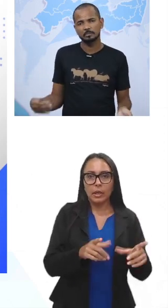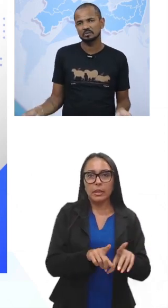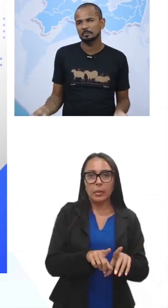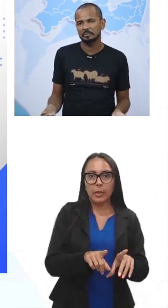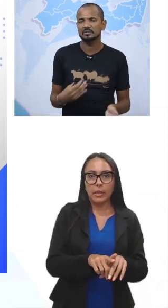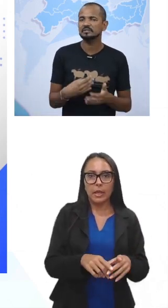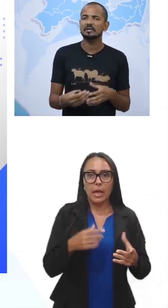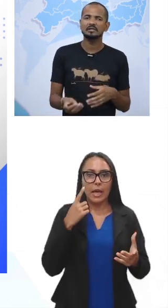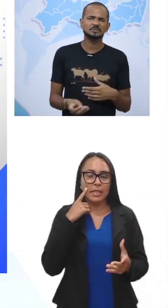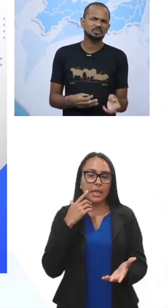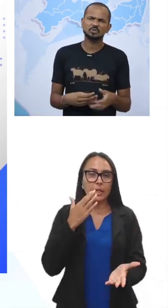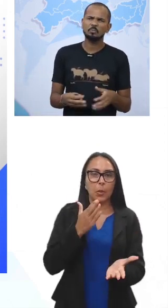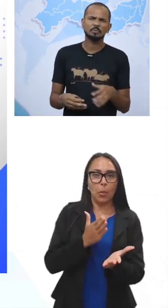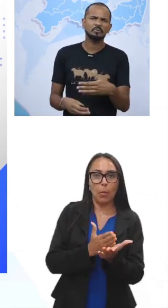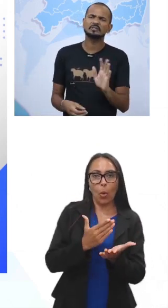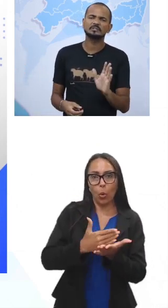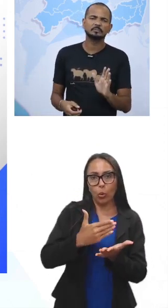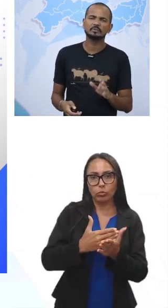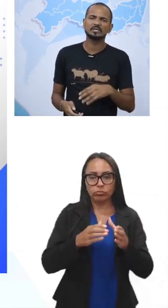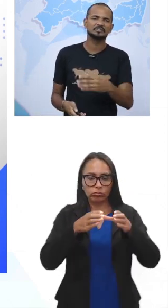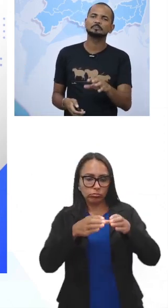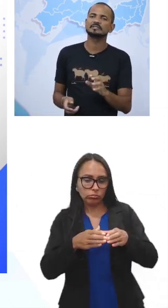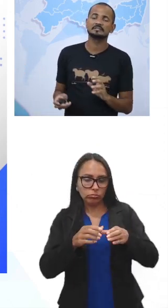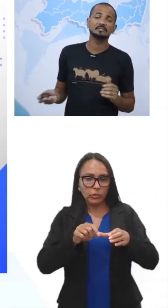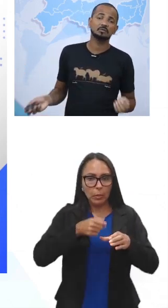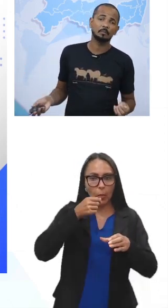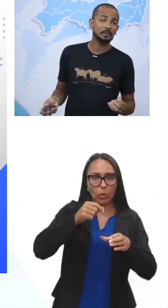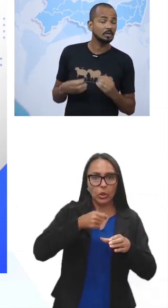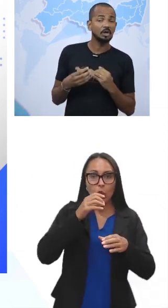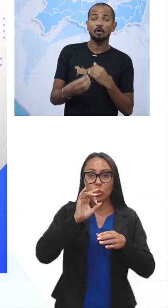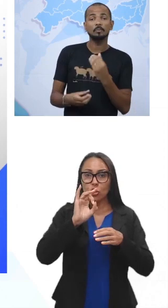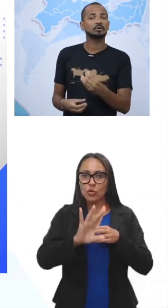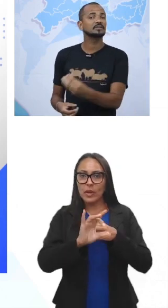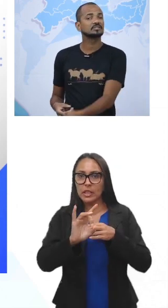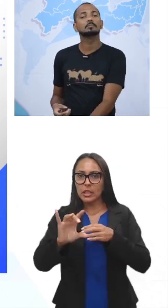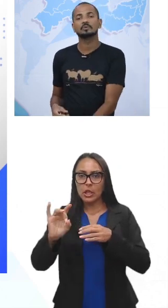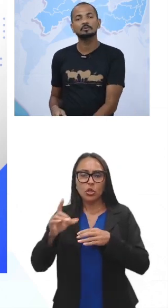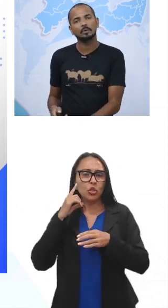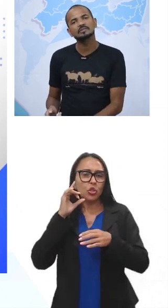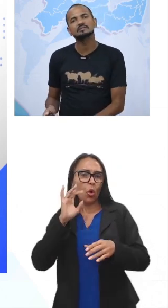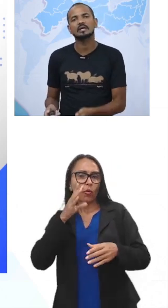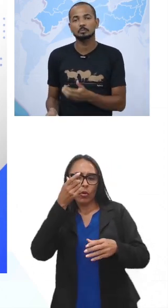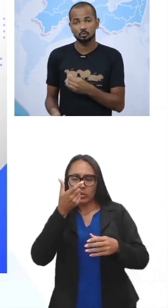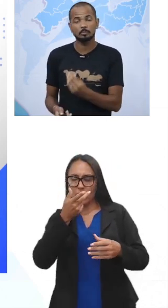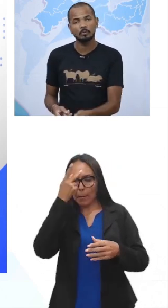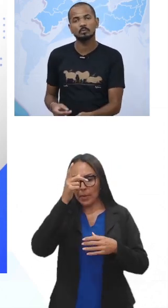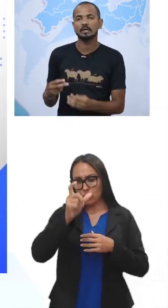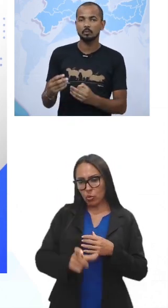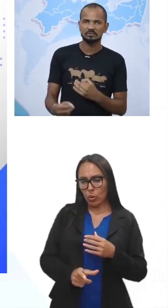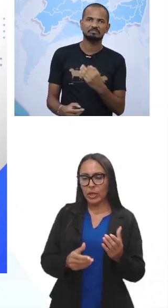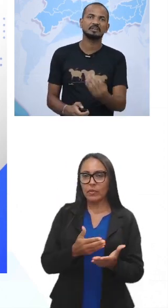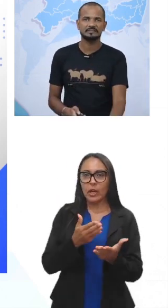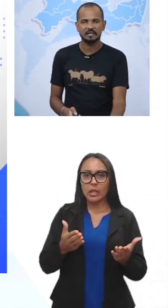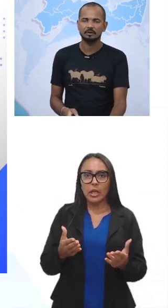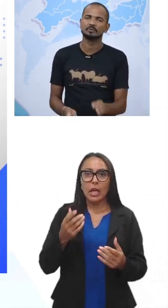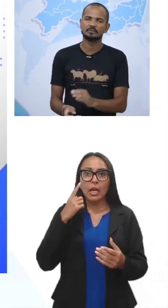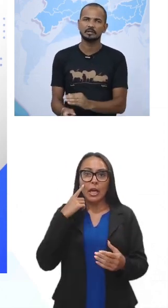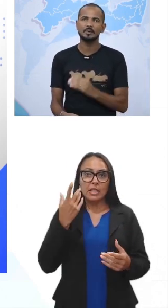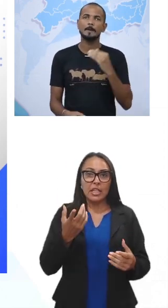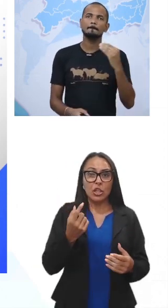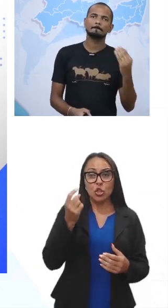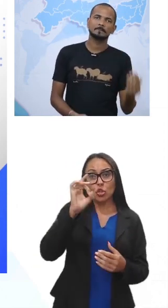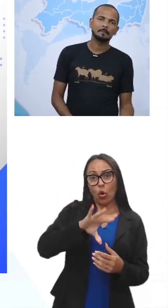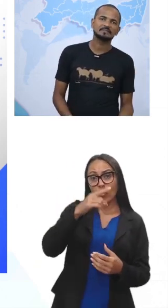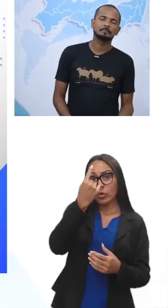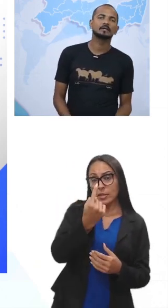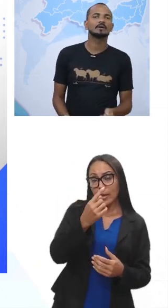aí, que vende bolo de pote, e as pessoas compram, porque, tipo, às vezes, precisa e compra, ou porque, seu bolo de pote, é muito bom, é um diferencial, então,